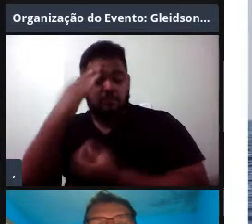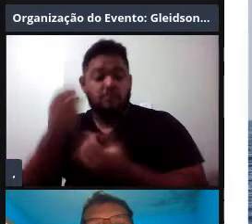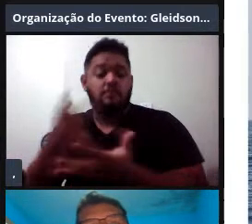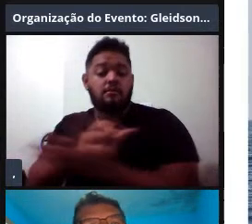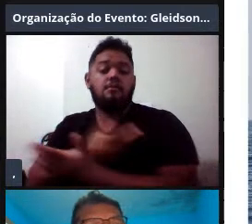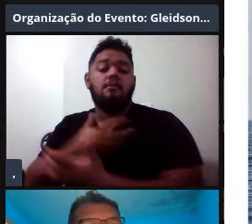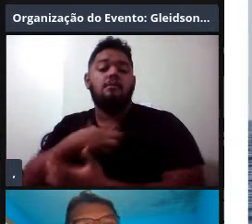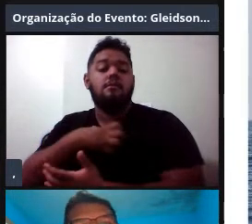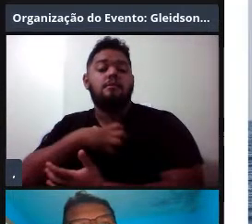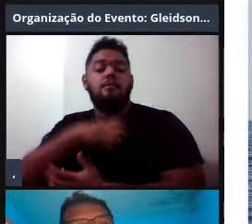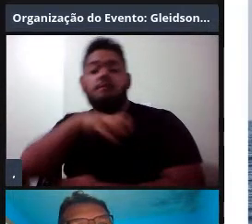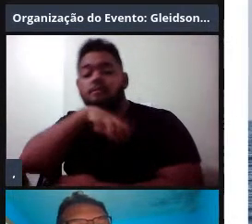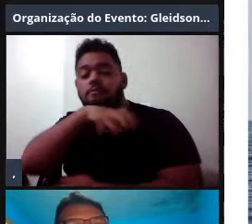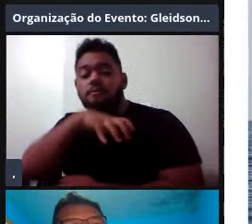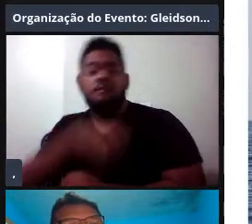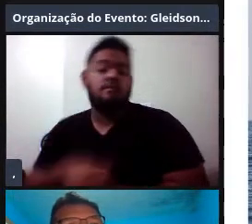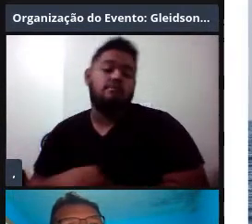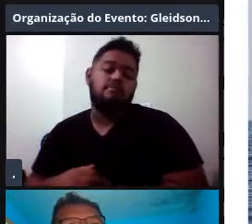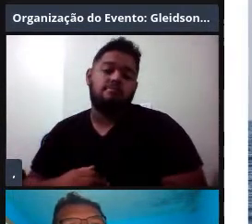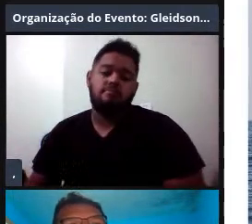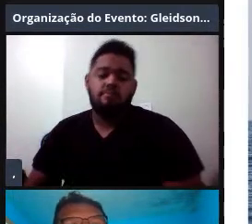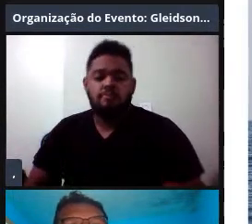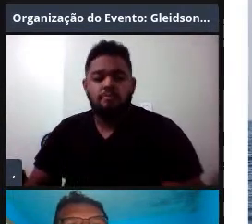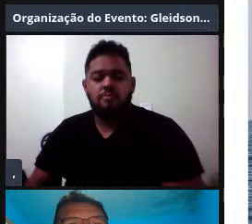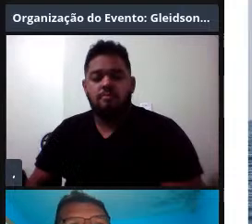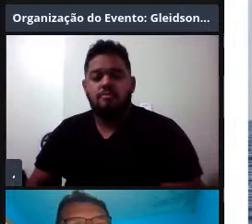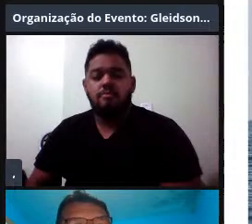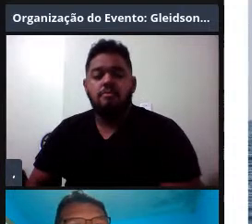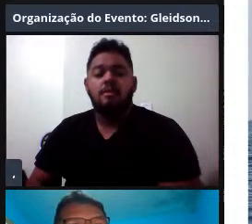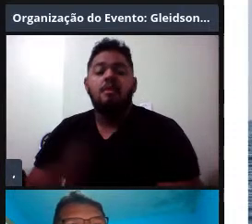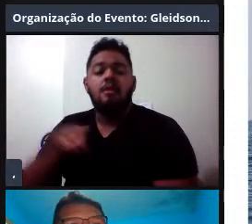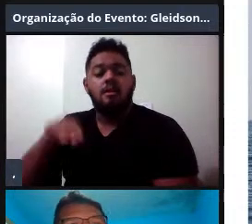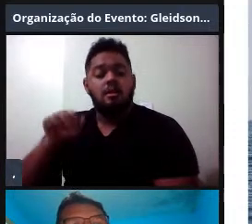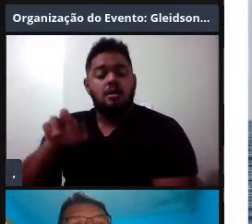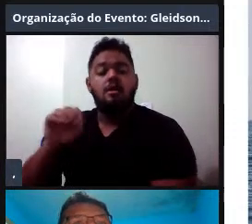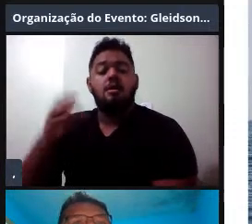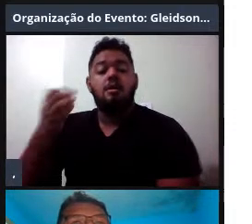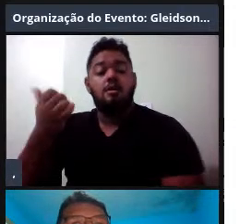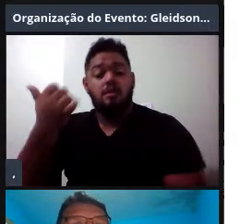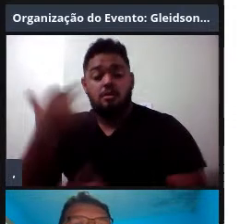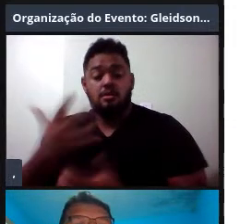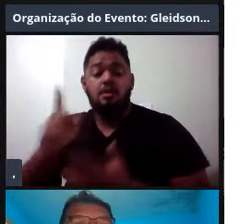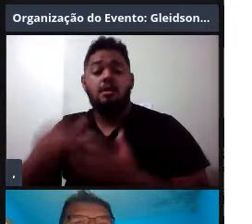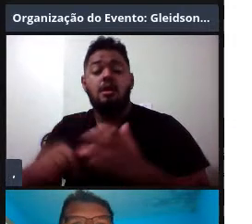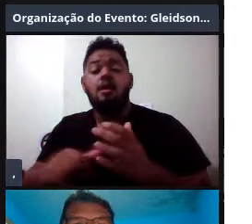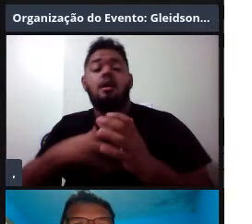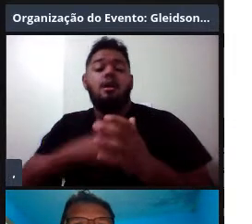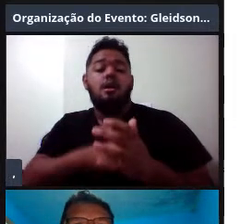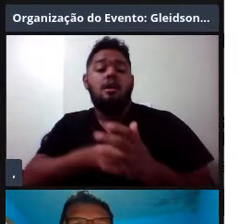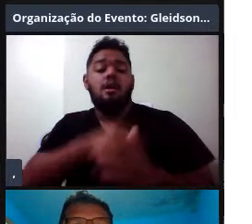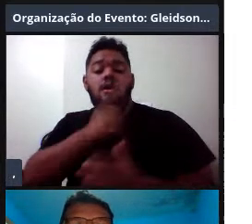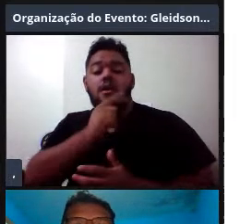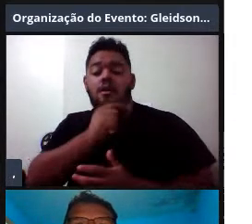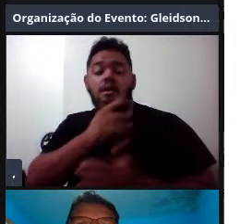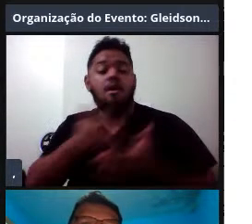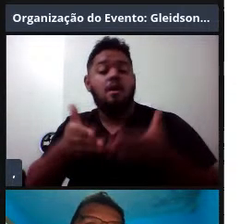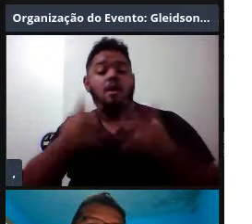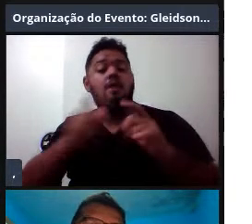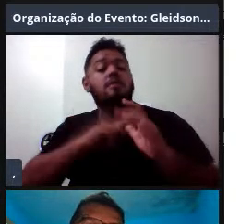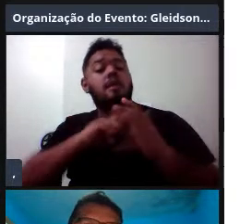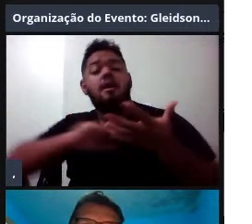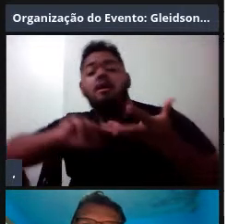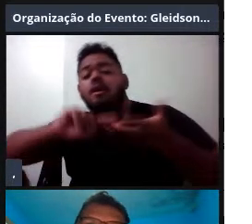E aqui, como a Marta falou, os cetáceos, dentro dos mamíferos marinhos, eles são os mais diversificados, né? Tem